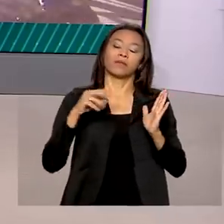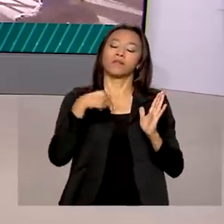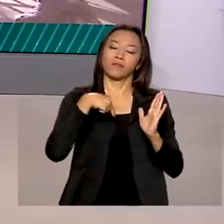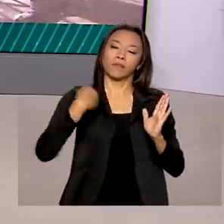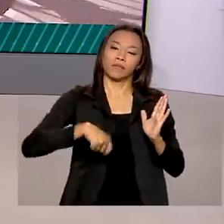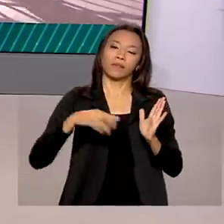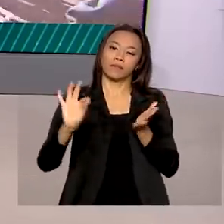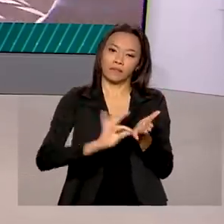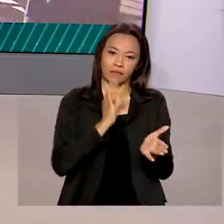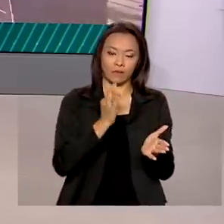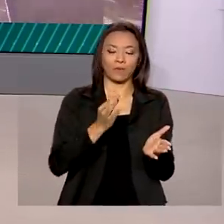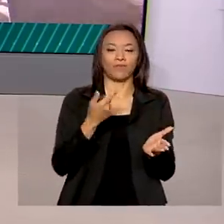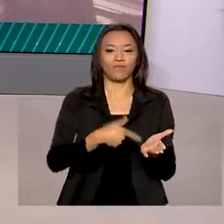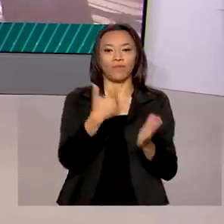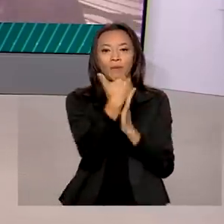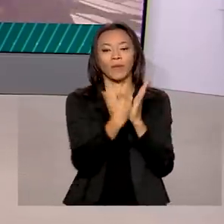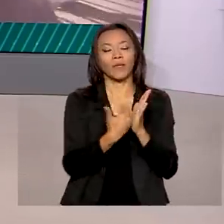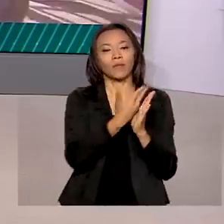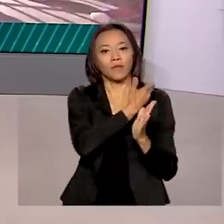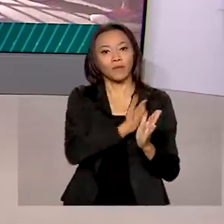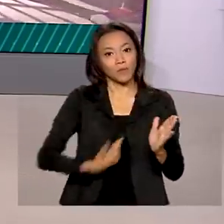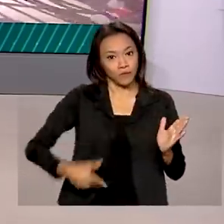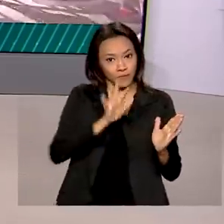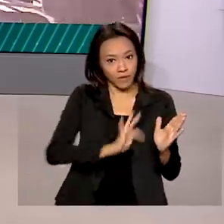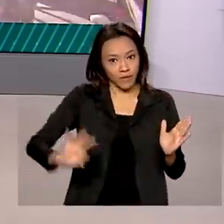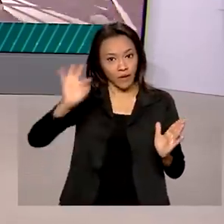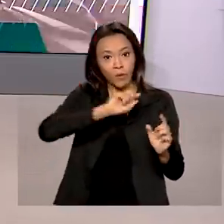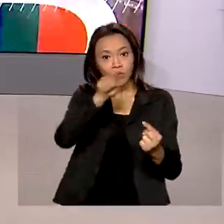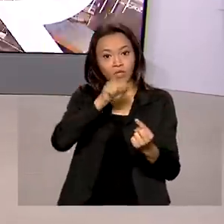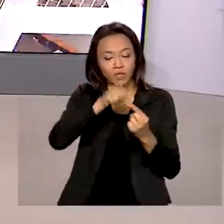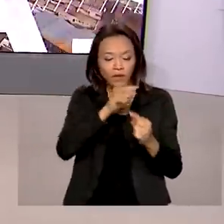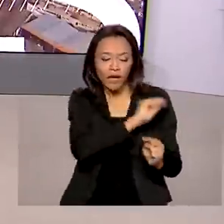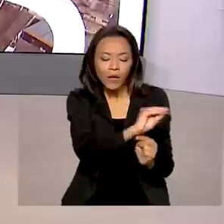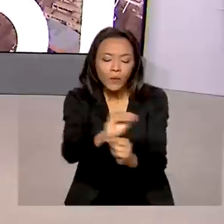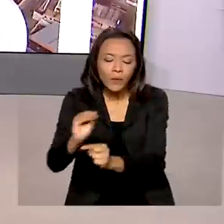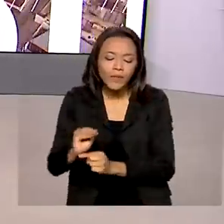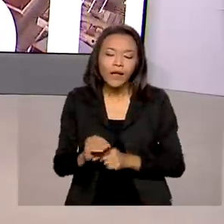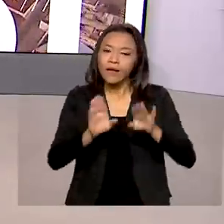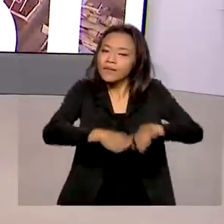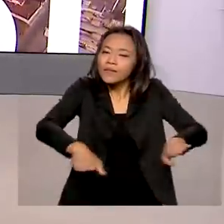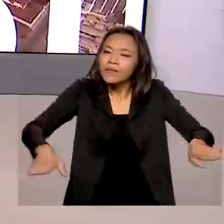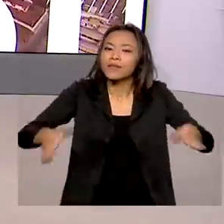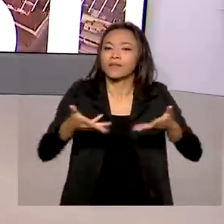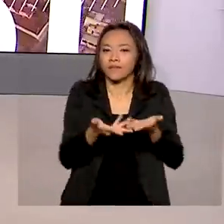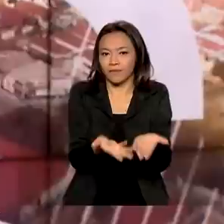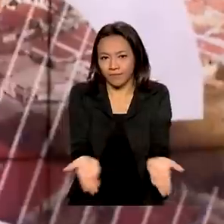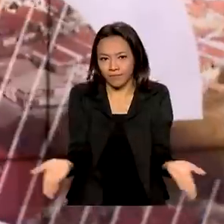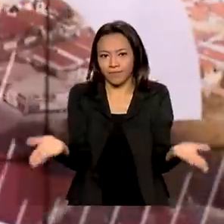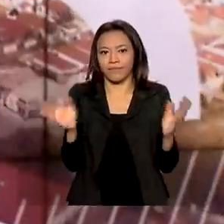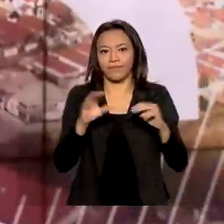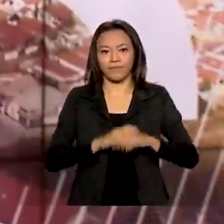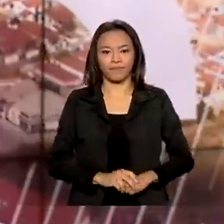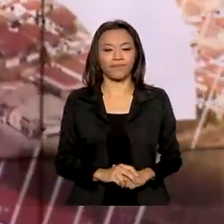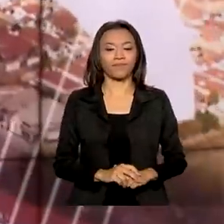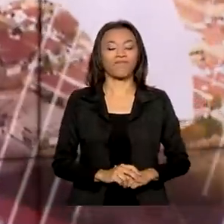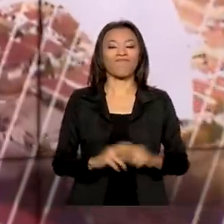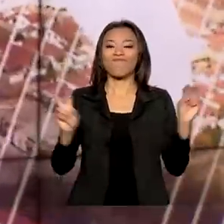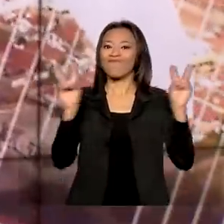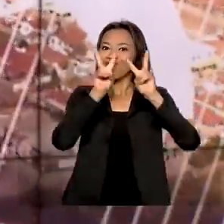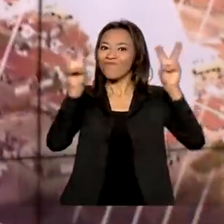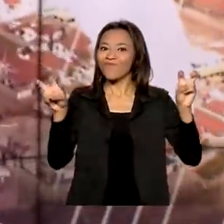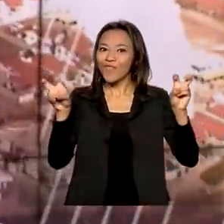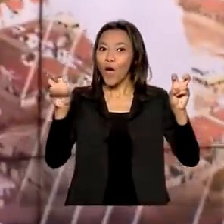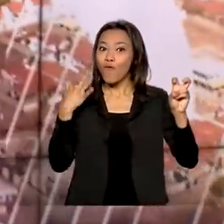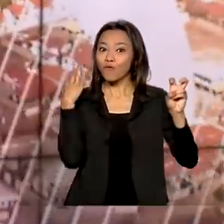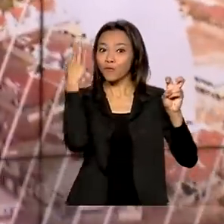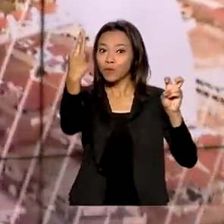Governo Federal. O objetivo do Criança Feliz é aumentar os cuidados com a primeira infância. O futuro da energia